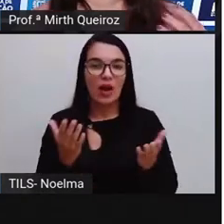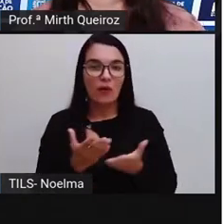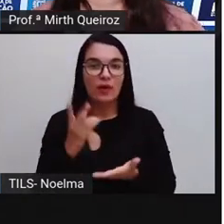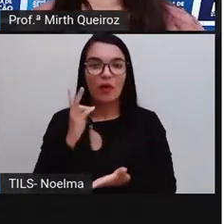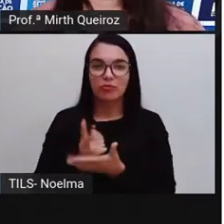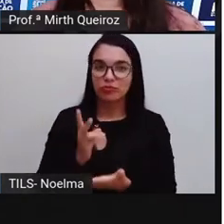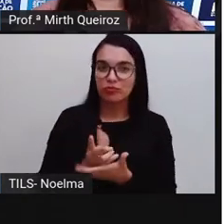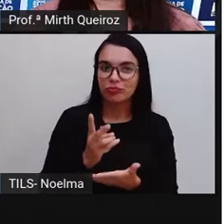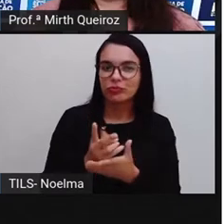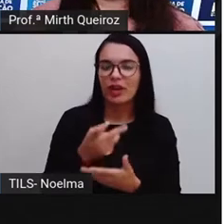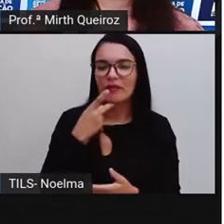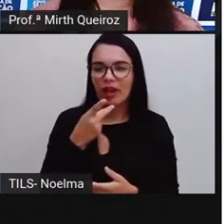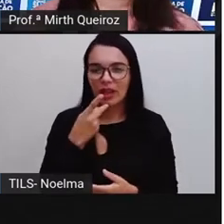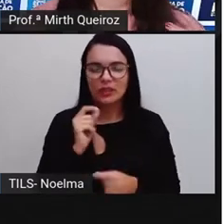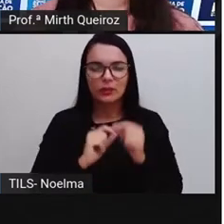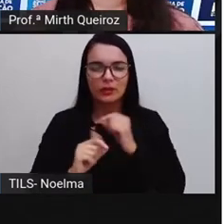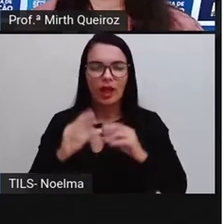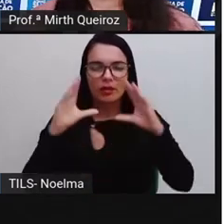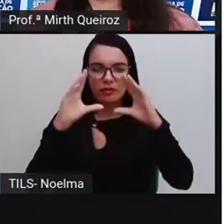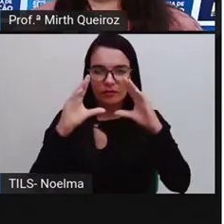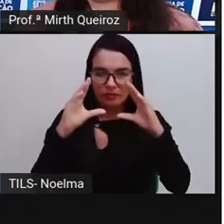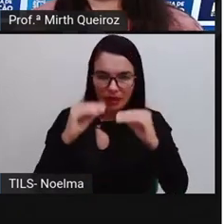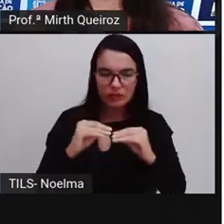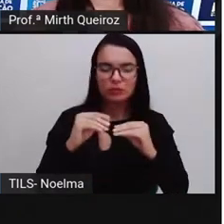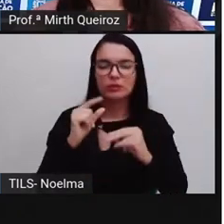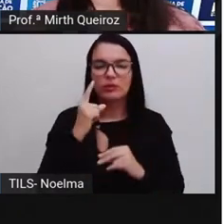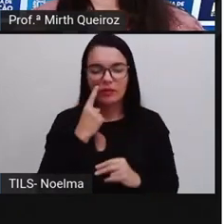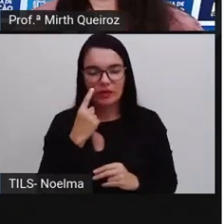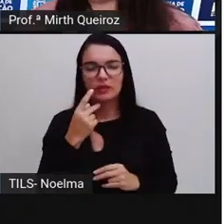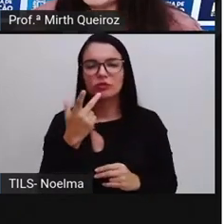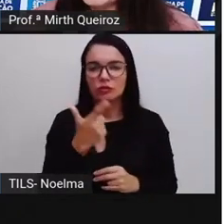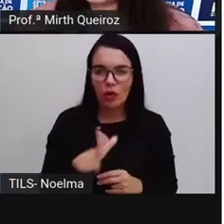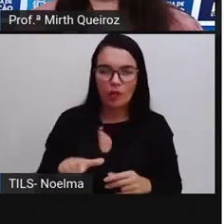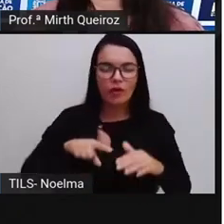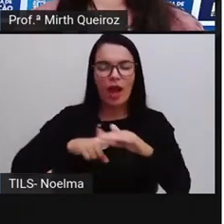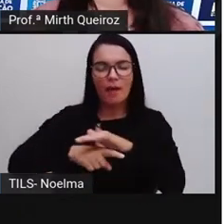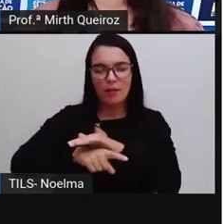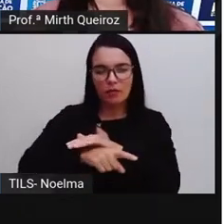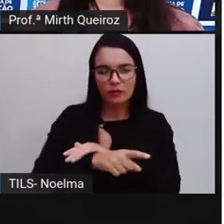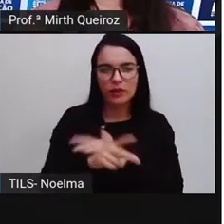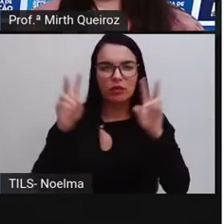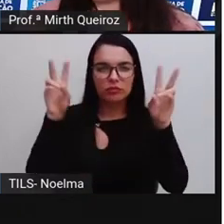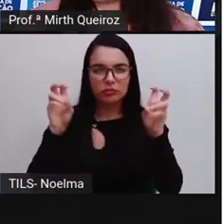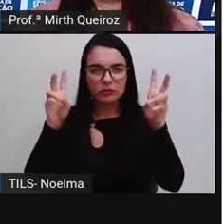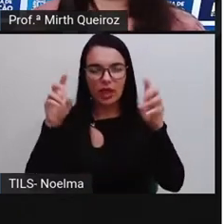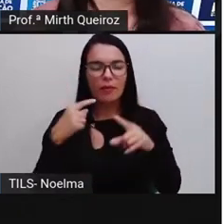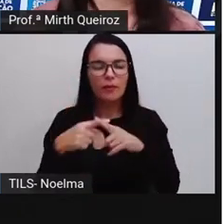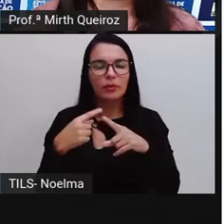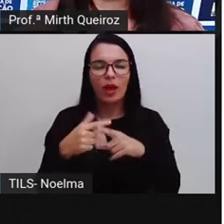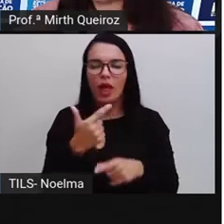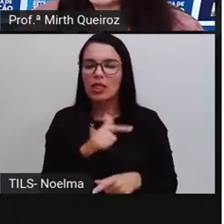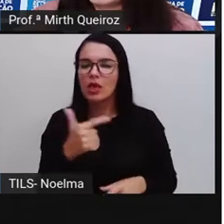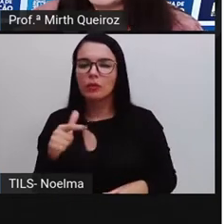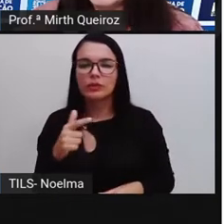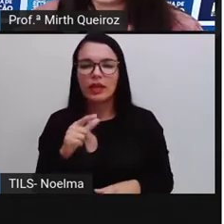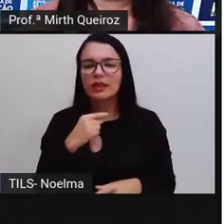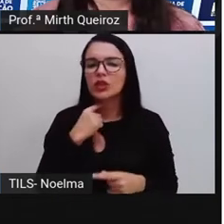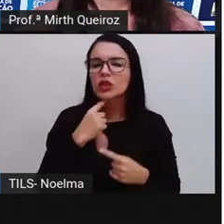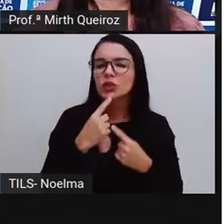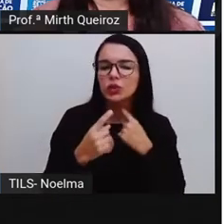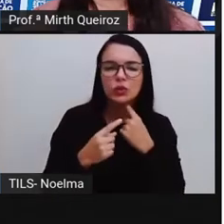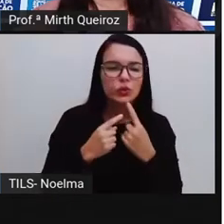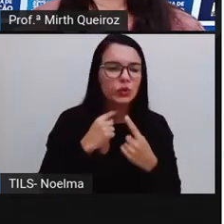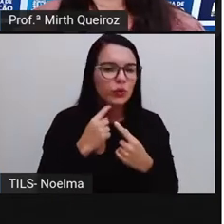revisar um pouquinho mais, falar um pouquinho mais sobre ele, aprofundar, para que não gere, vocês não tenham, né,